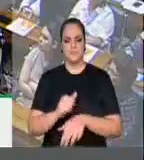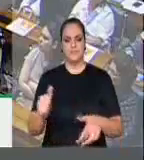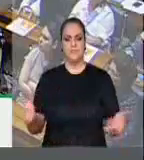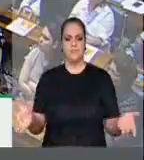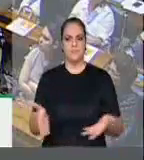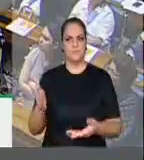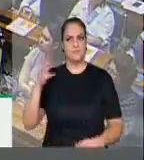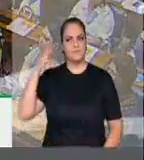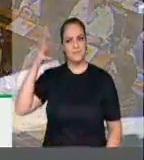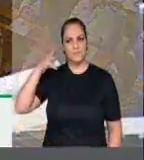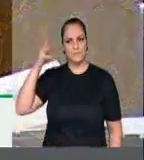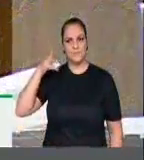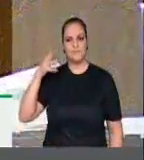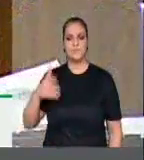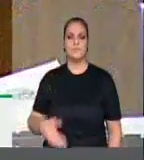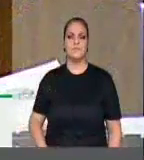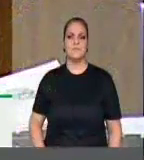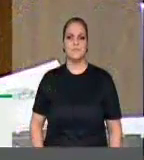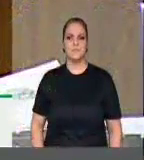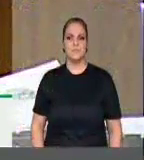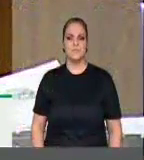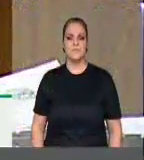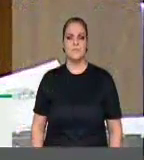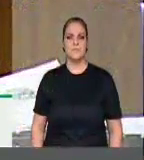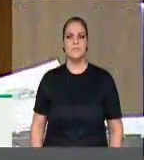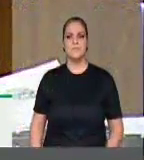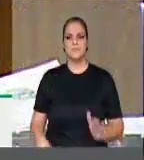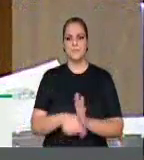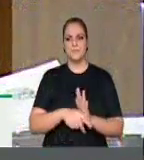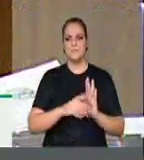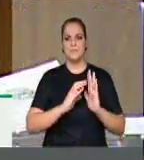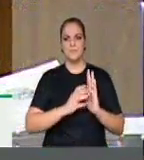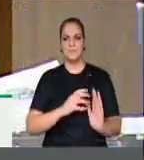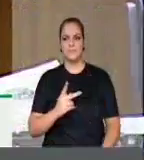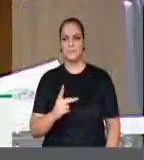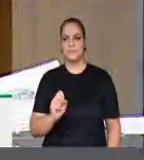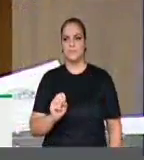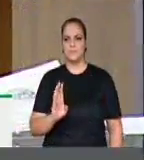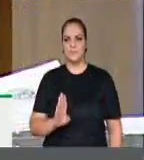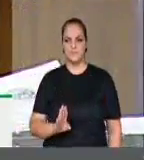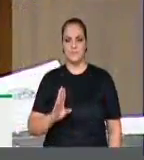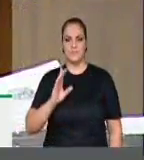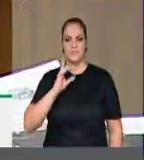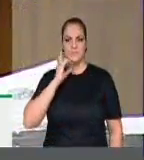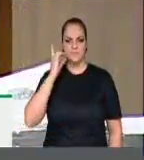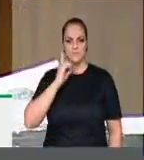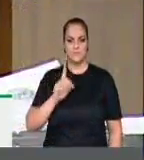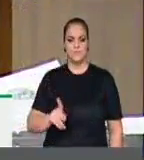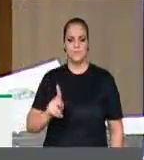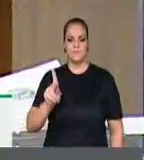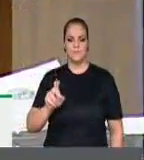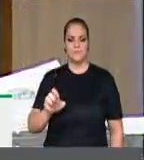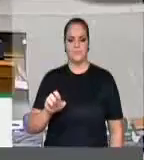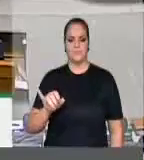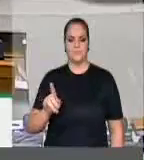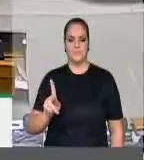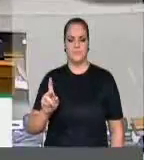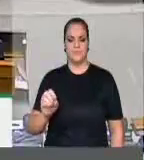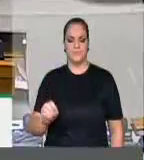A luz da palavra, em nome do seu partido PSB, a deputada Keiko Ota.